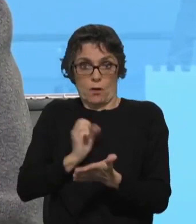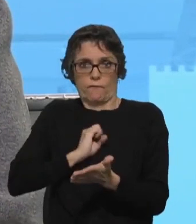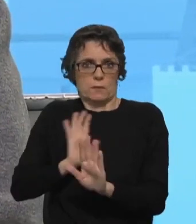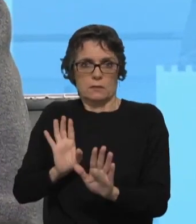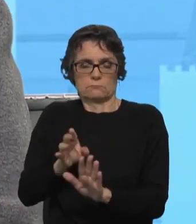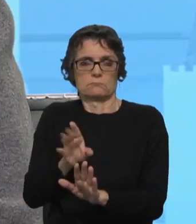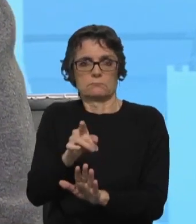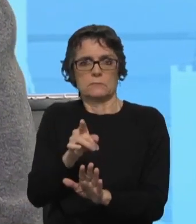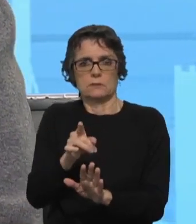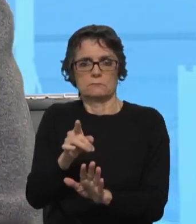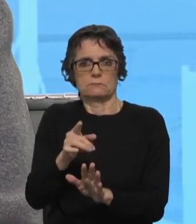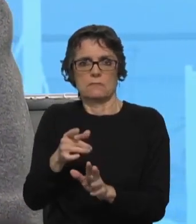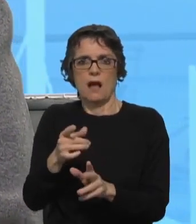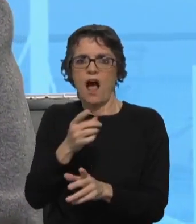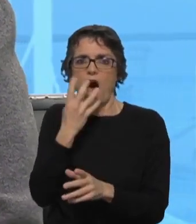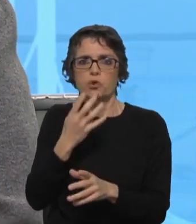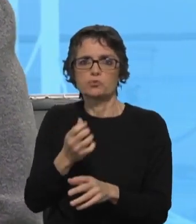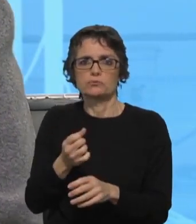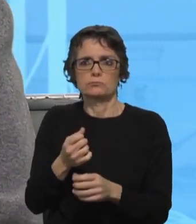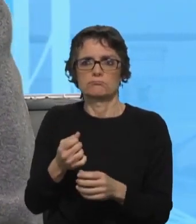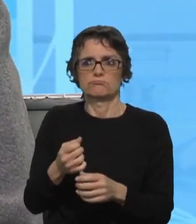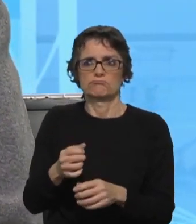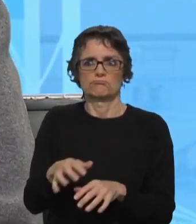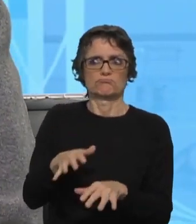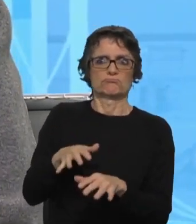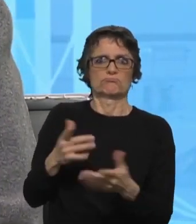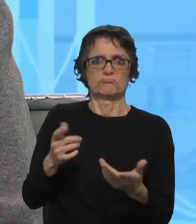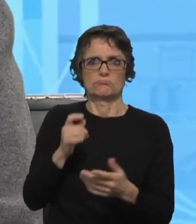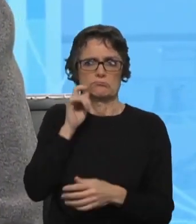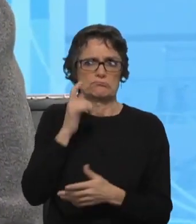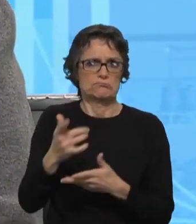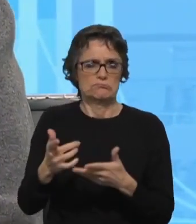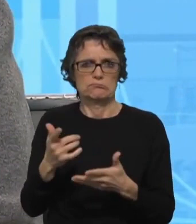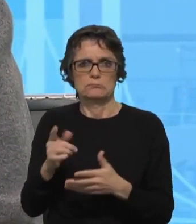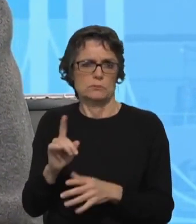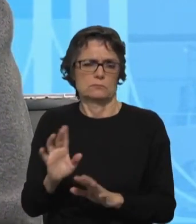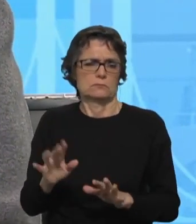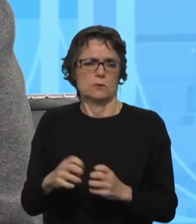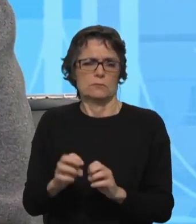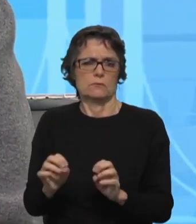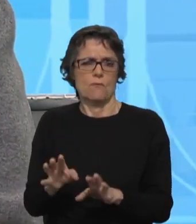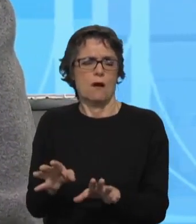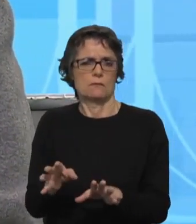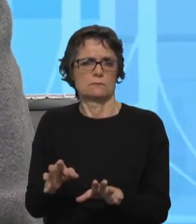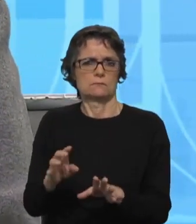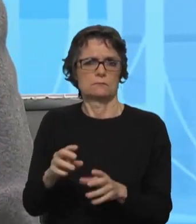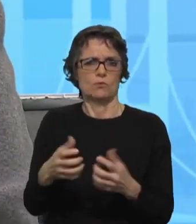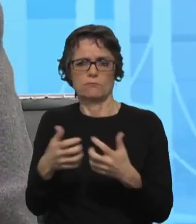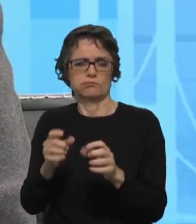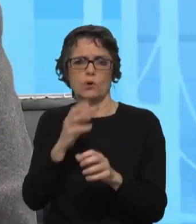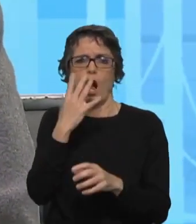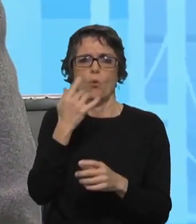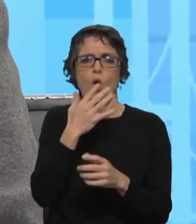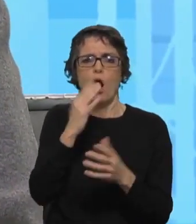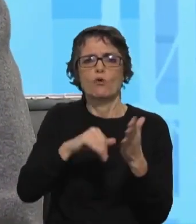alunos hostilizados, não são alunos que têm qualquer problema com a parte dos colegas. Portanto, na questão da